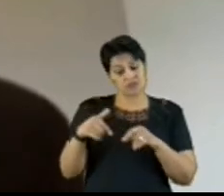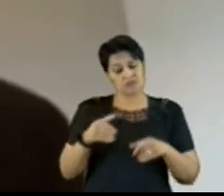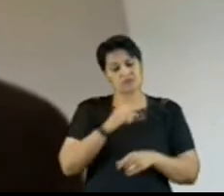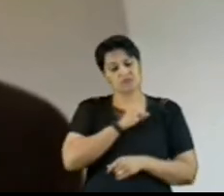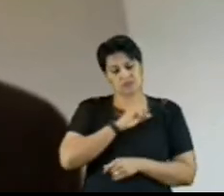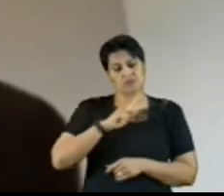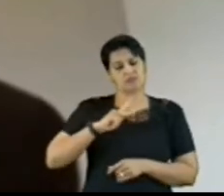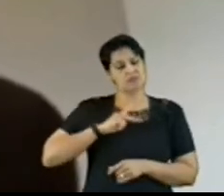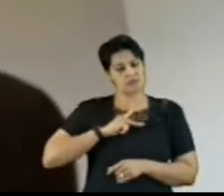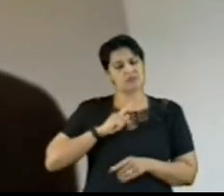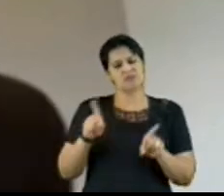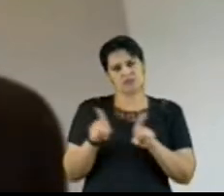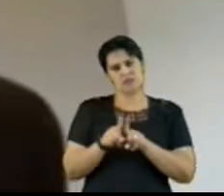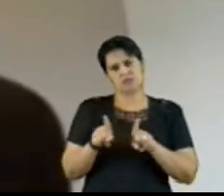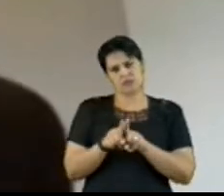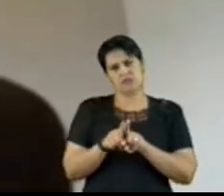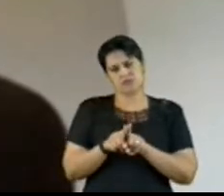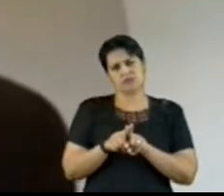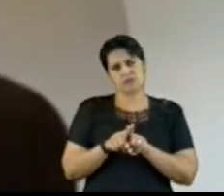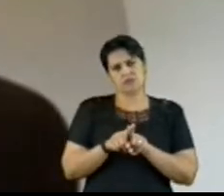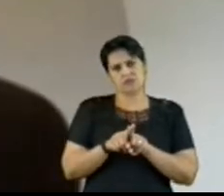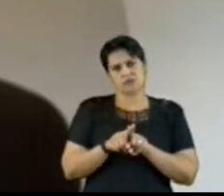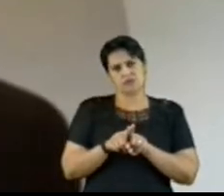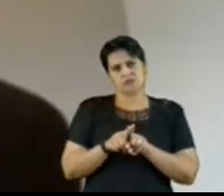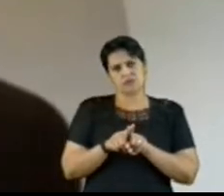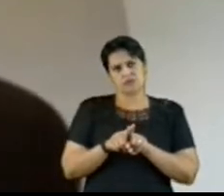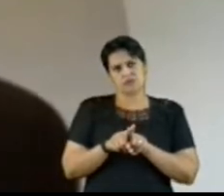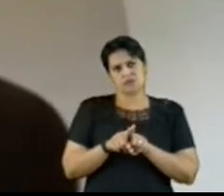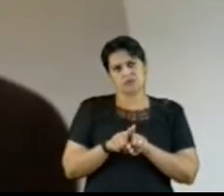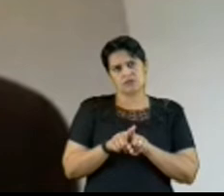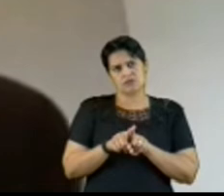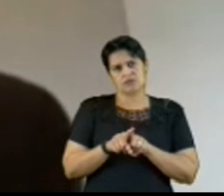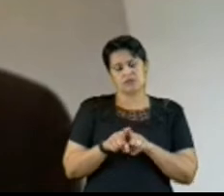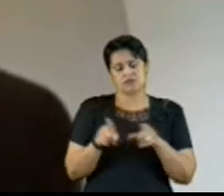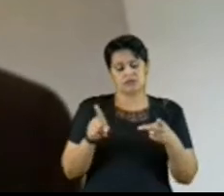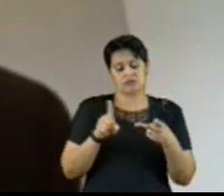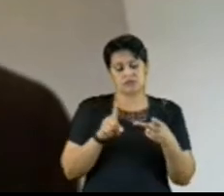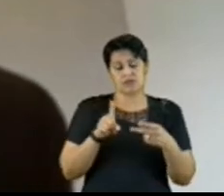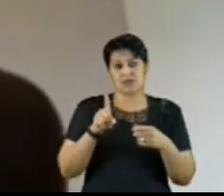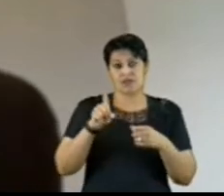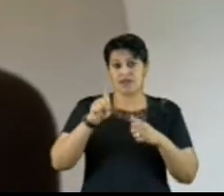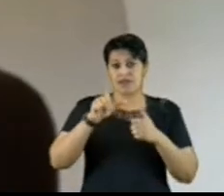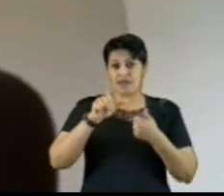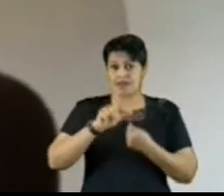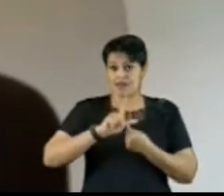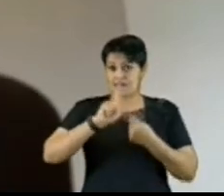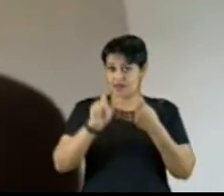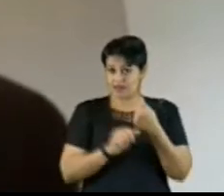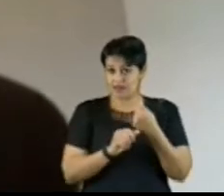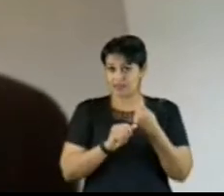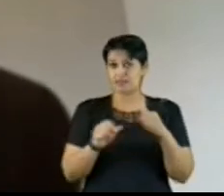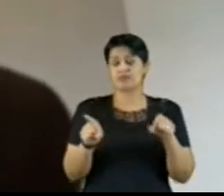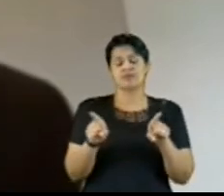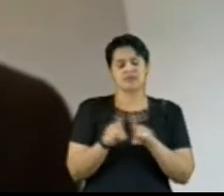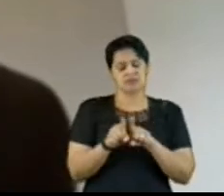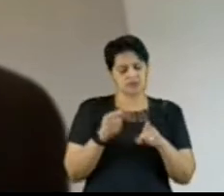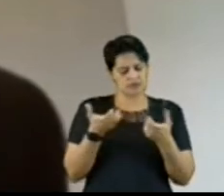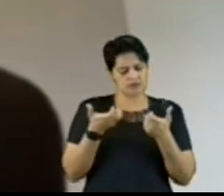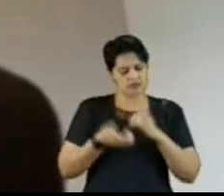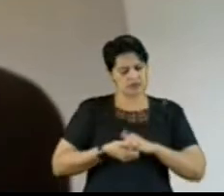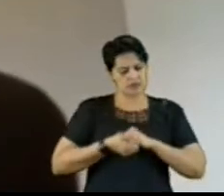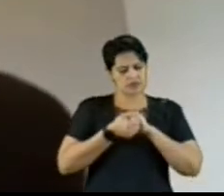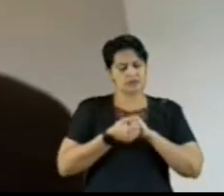Público junto ao TCU, à Anatel, a quem também quero cumprimentar, e